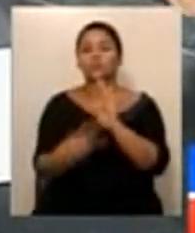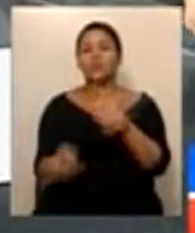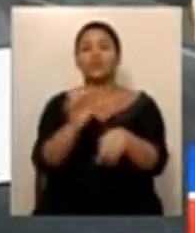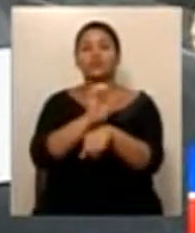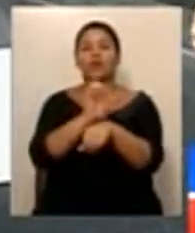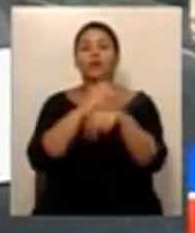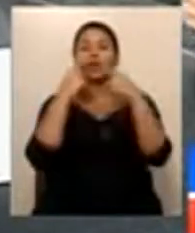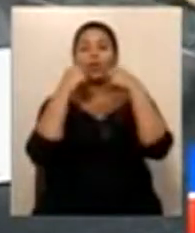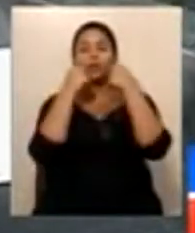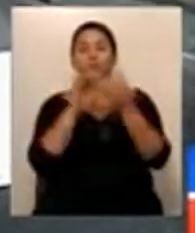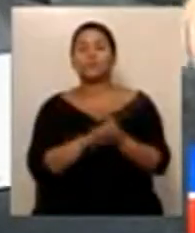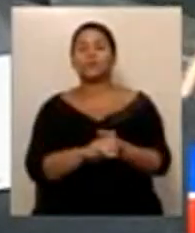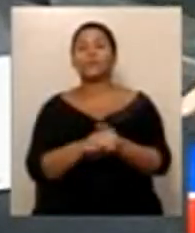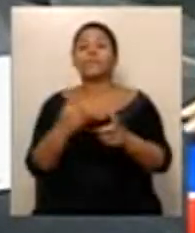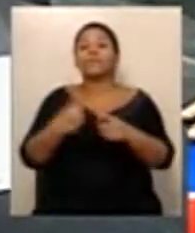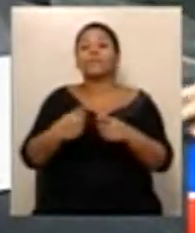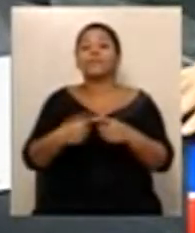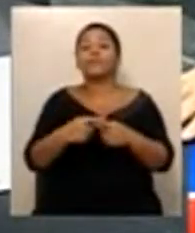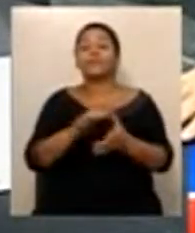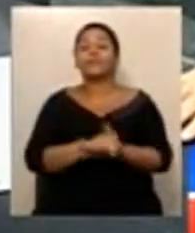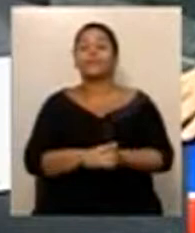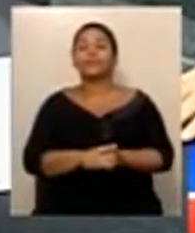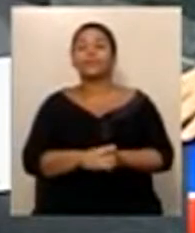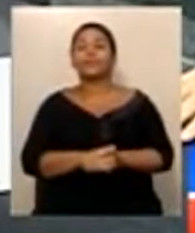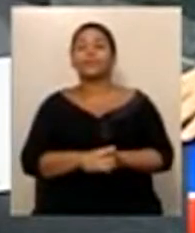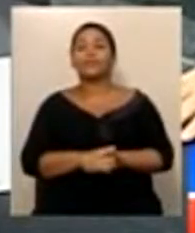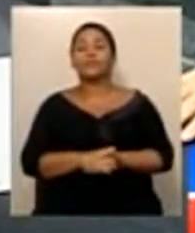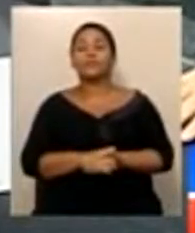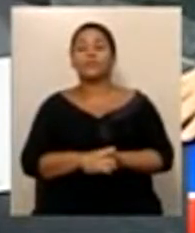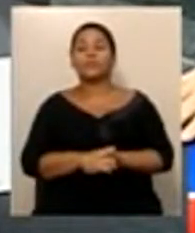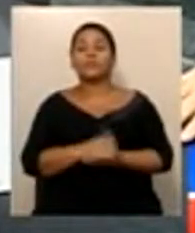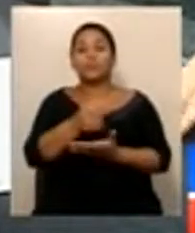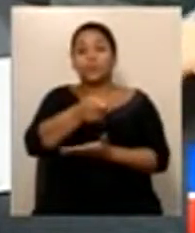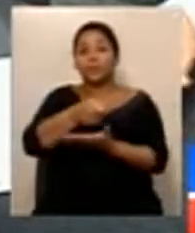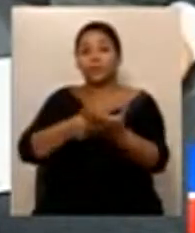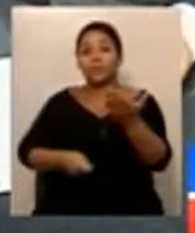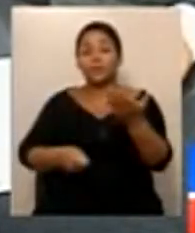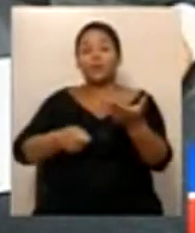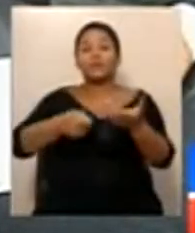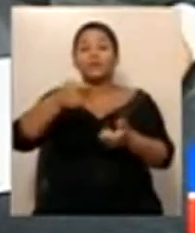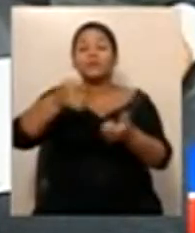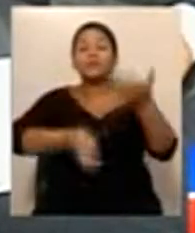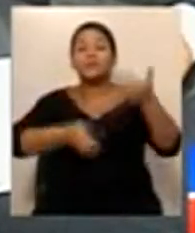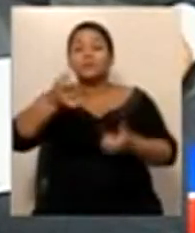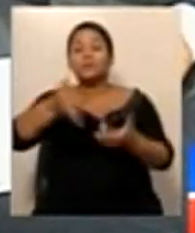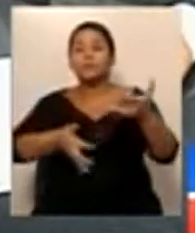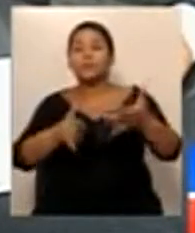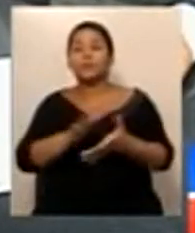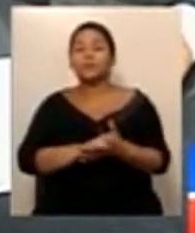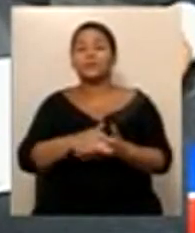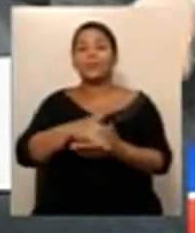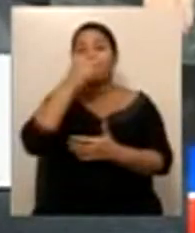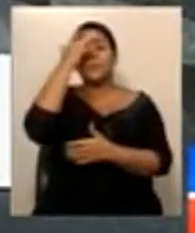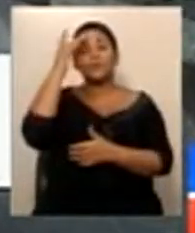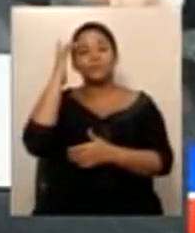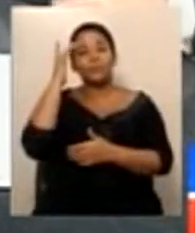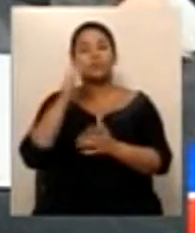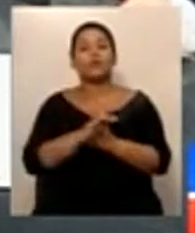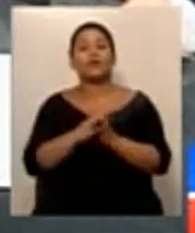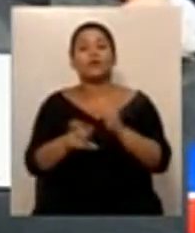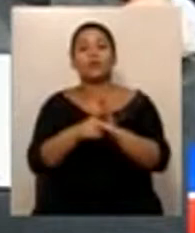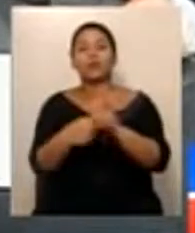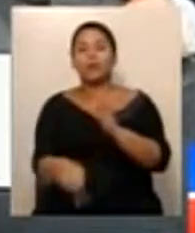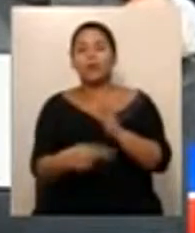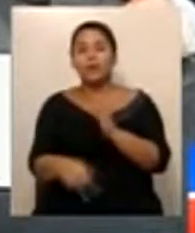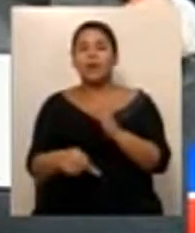é sobre a questão dos procuradores autáticos e procuradores de Estado. A gente fez